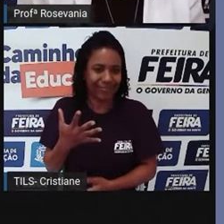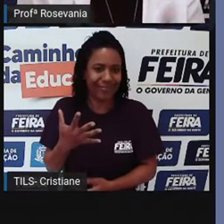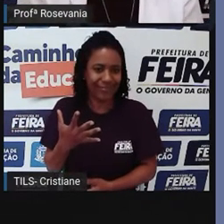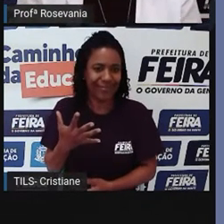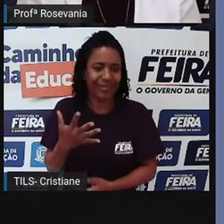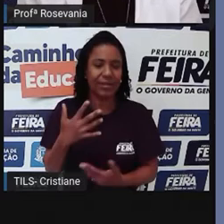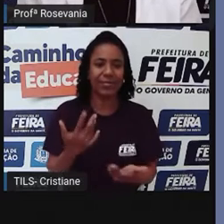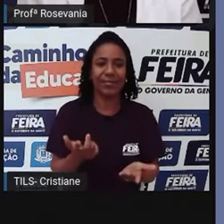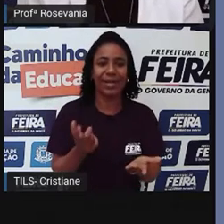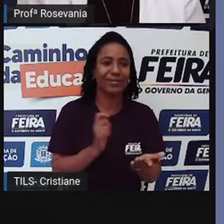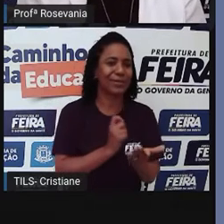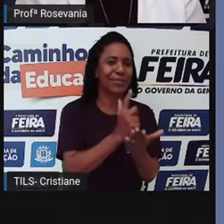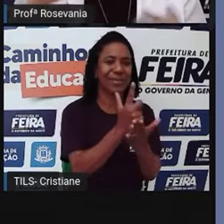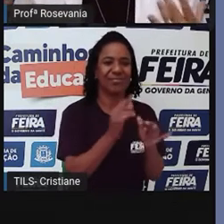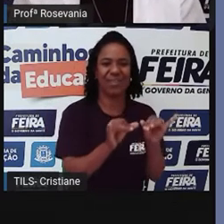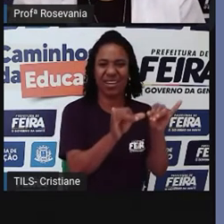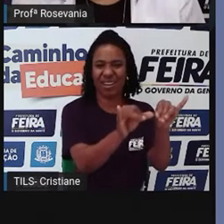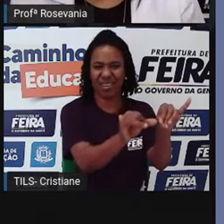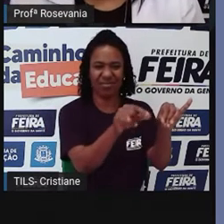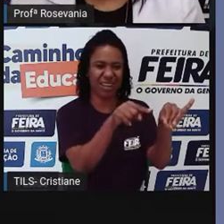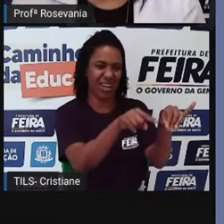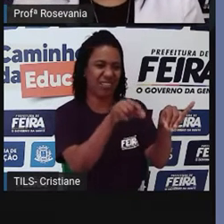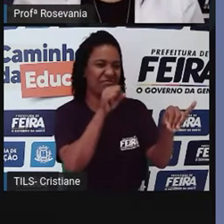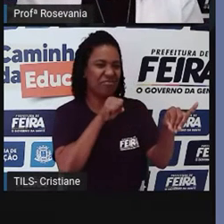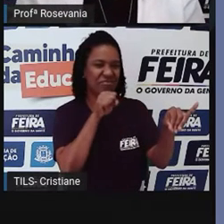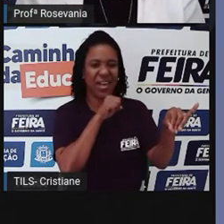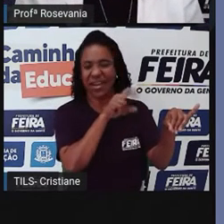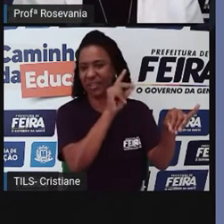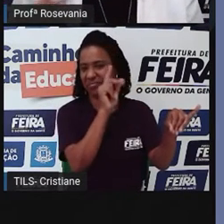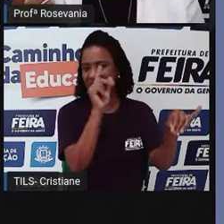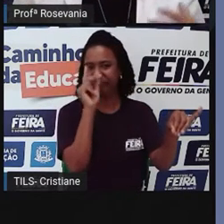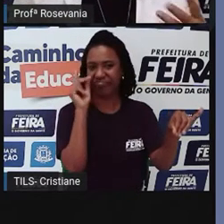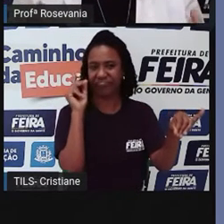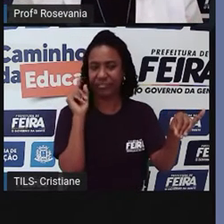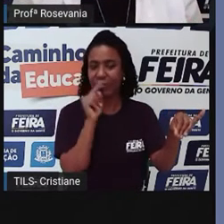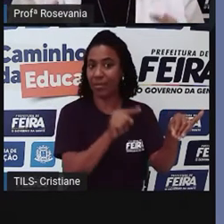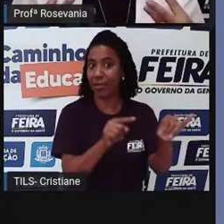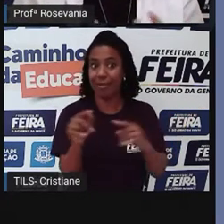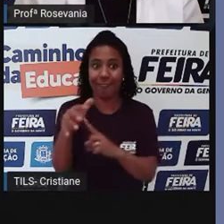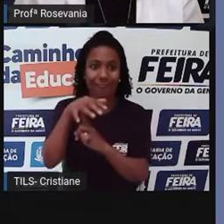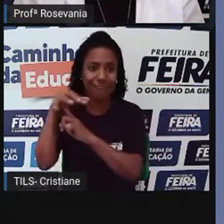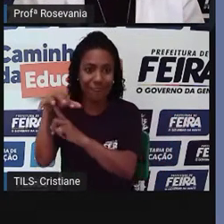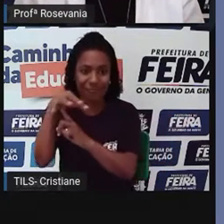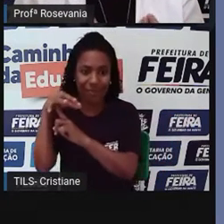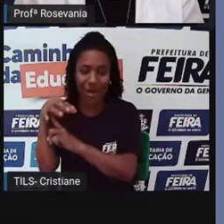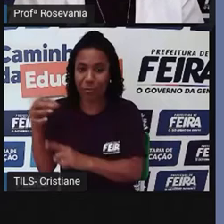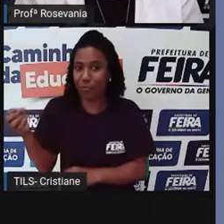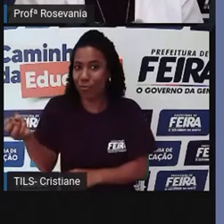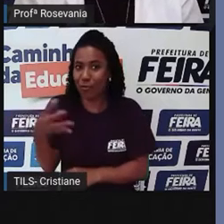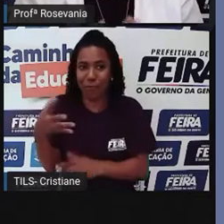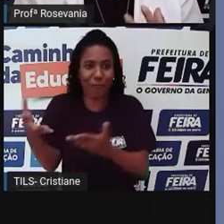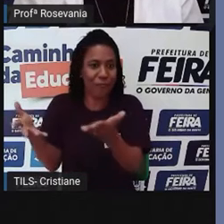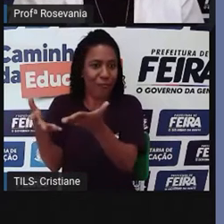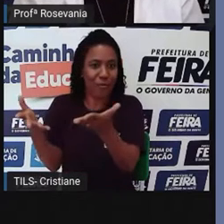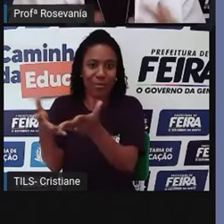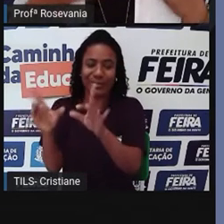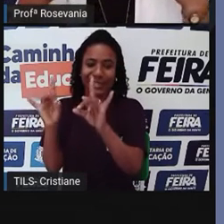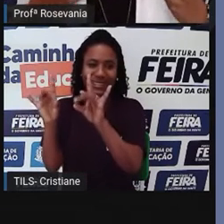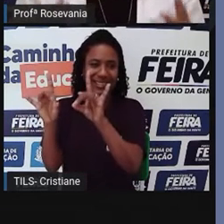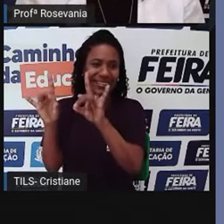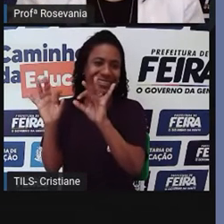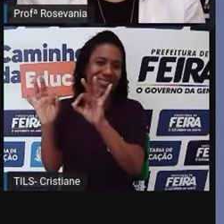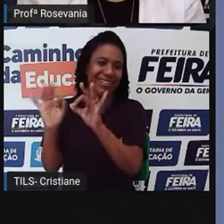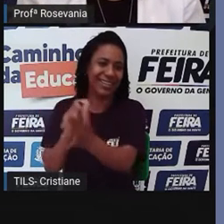vezes, até dos produtos no supermercado, que já está há alguns dias no supermercado. Então, a feira tem essa praticidade de você poder comprar